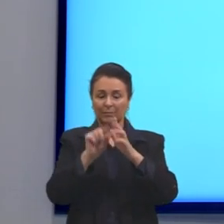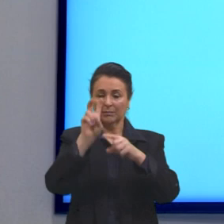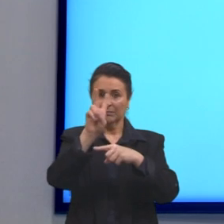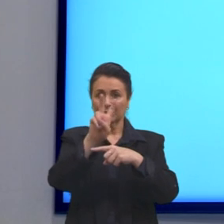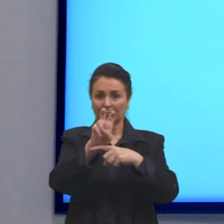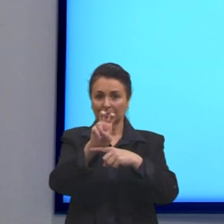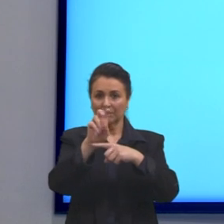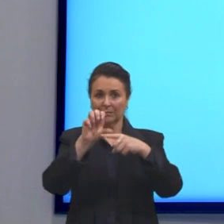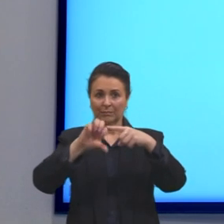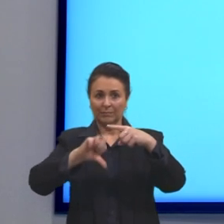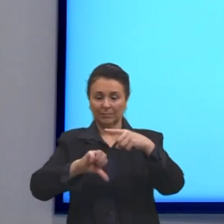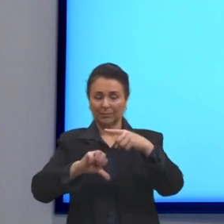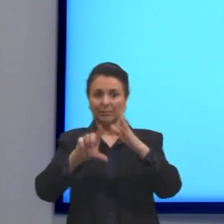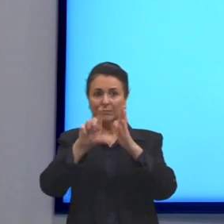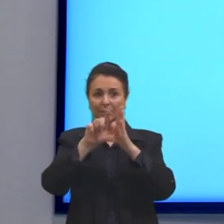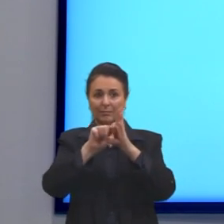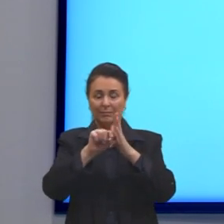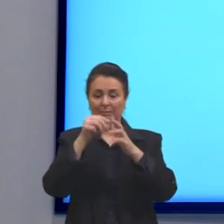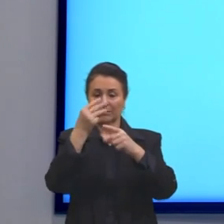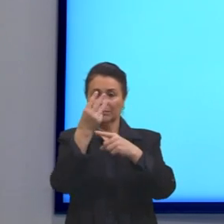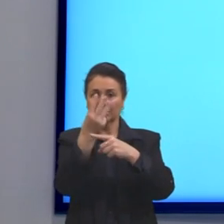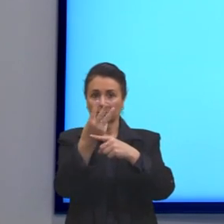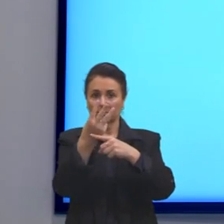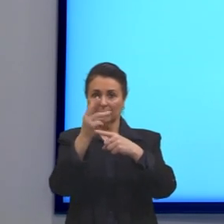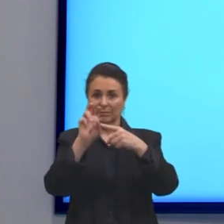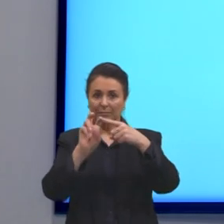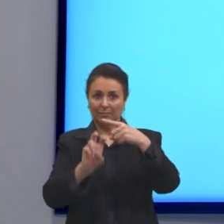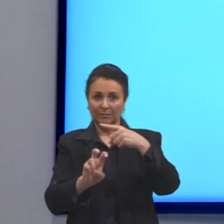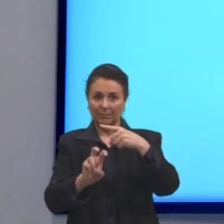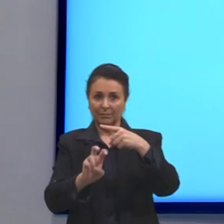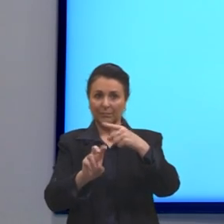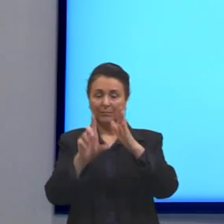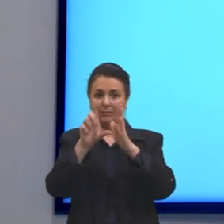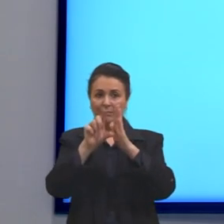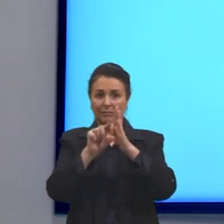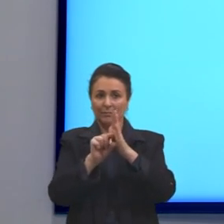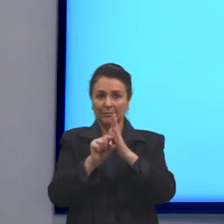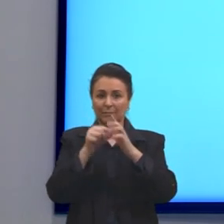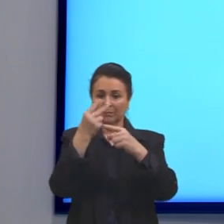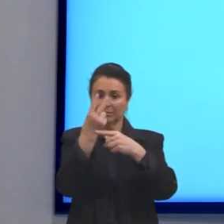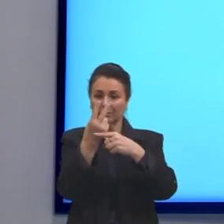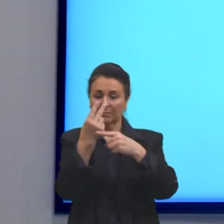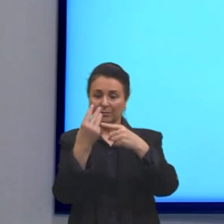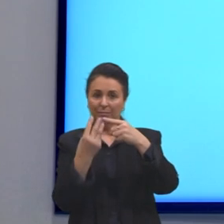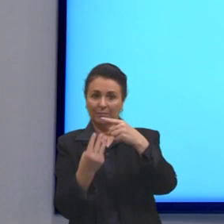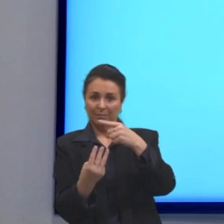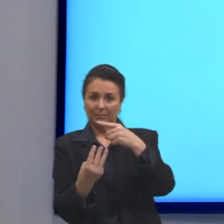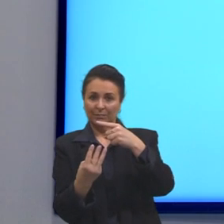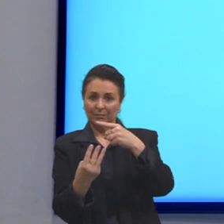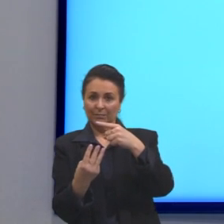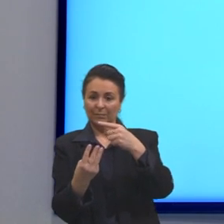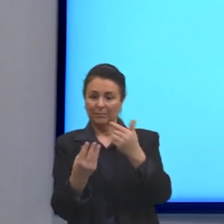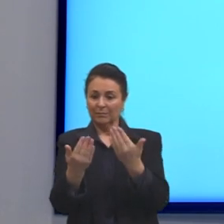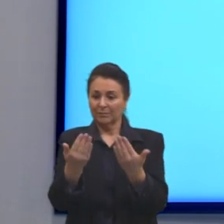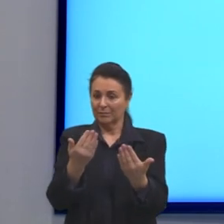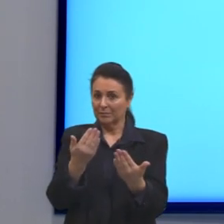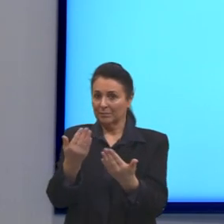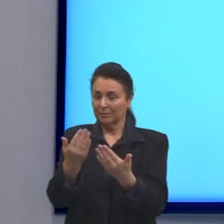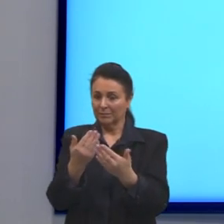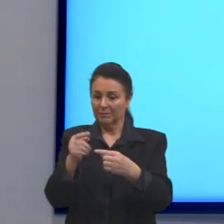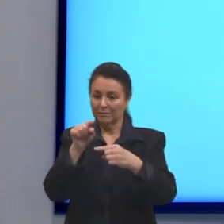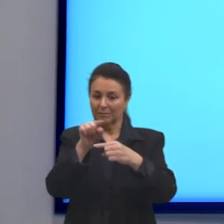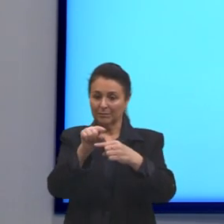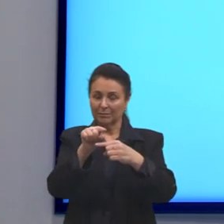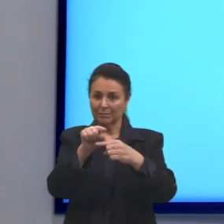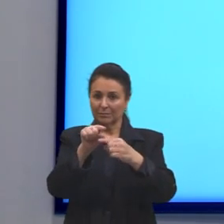que é menor do que 2 terços. Eu fiz tudo isso apenas comparando os numeradores. Eu escrevi do